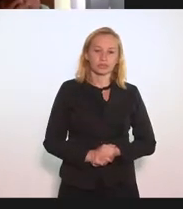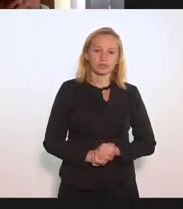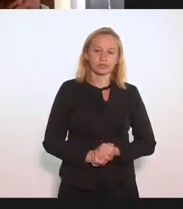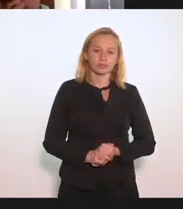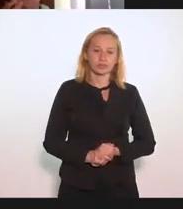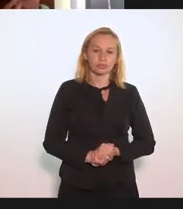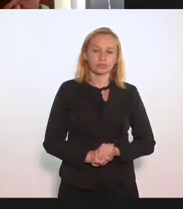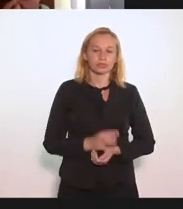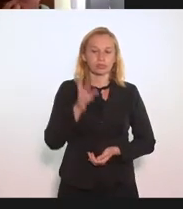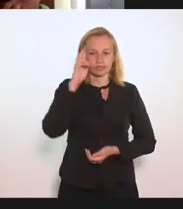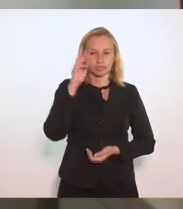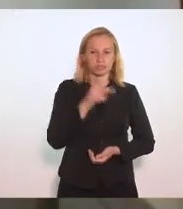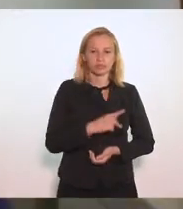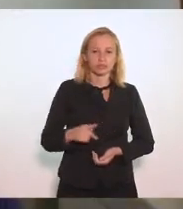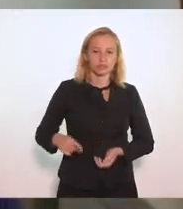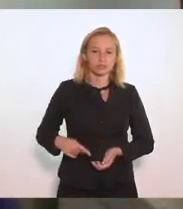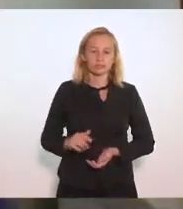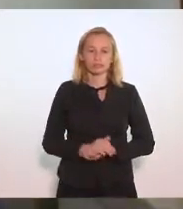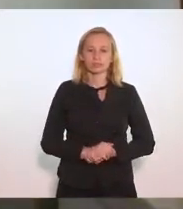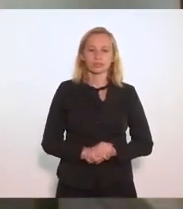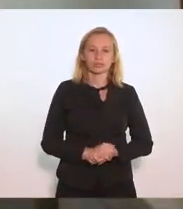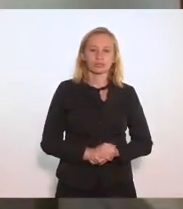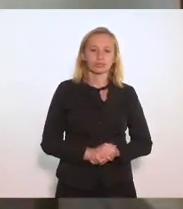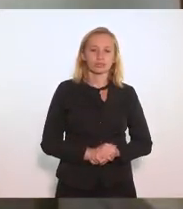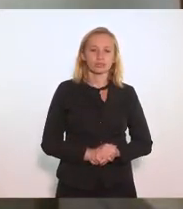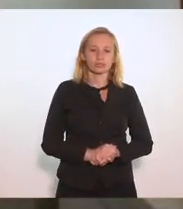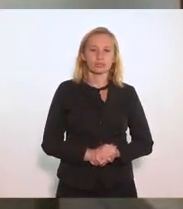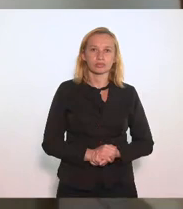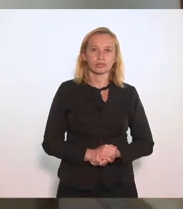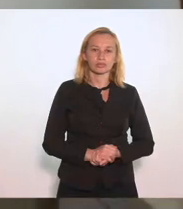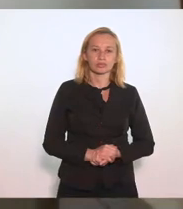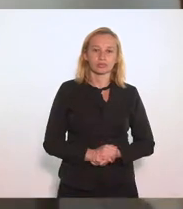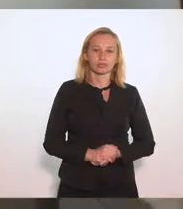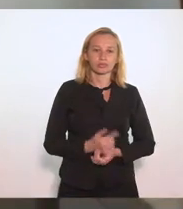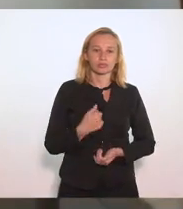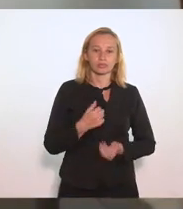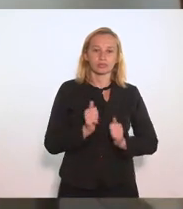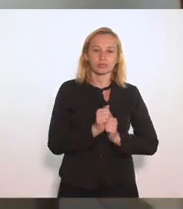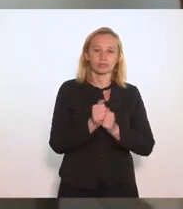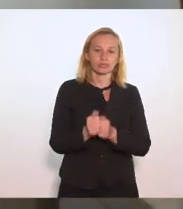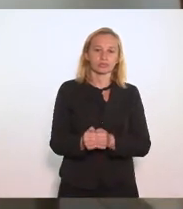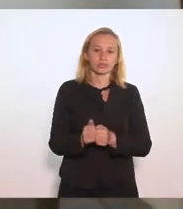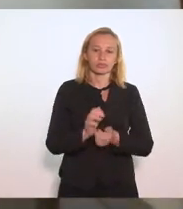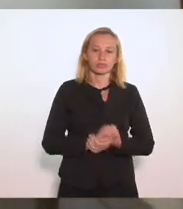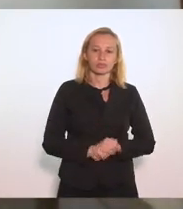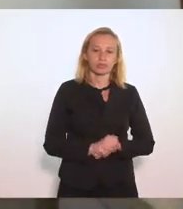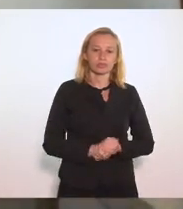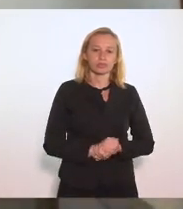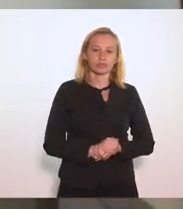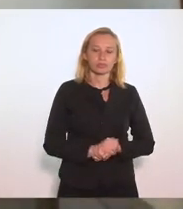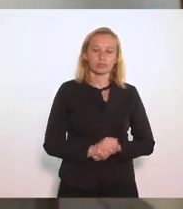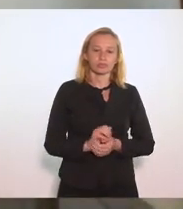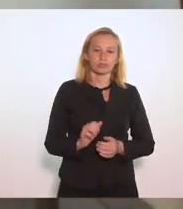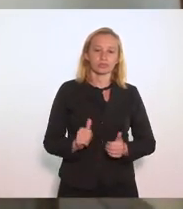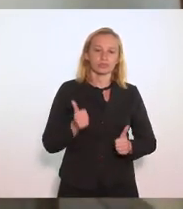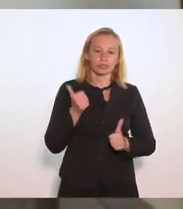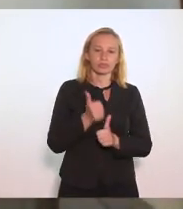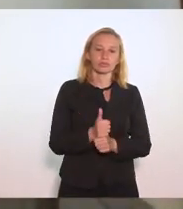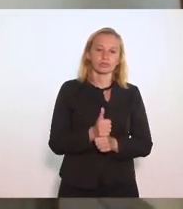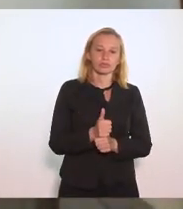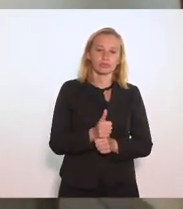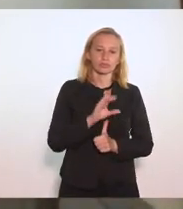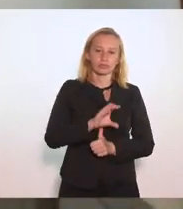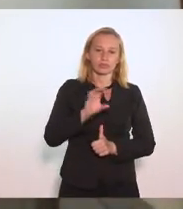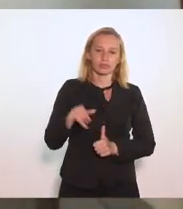Sr. Presidente, eu vou acompanhar o substitutivo